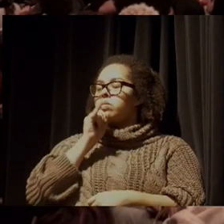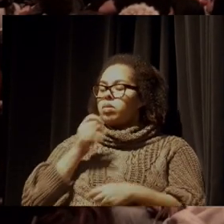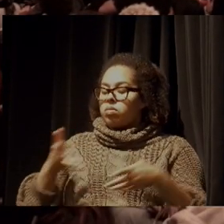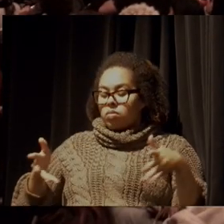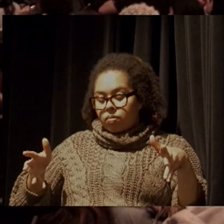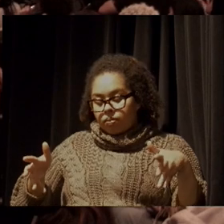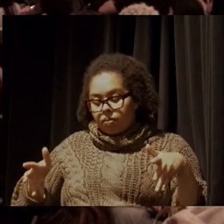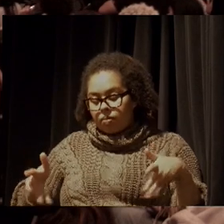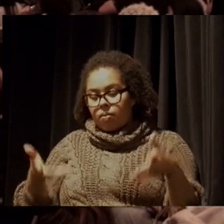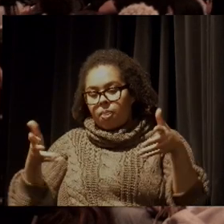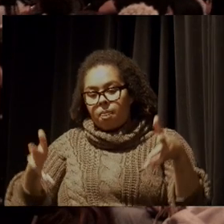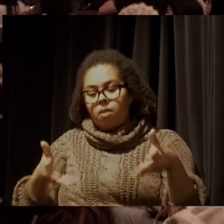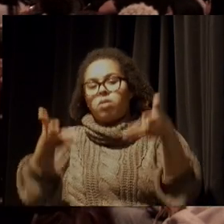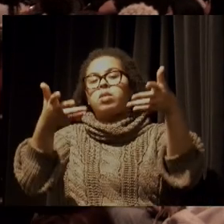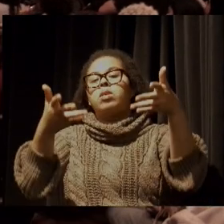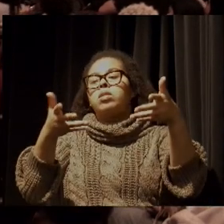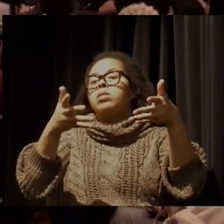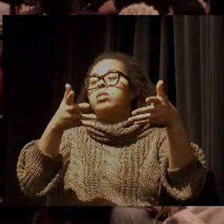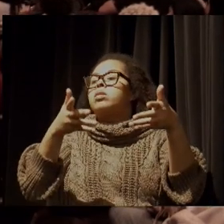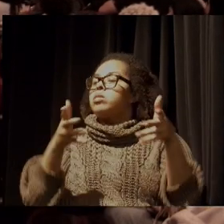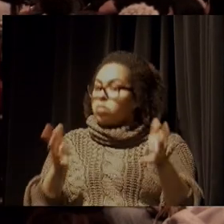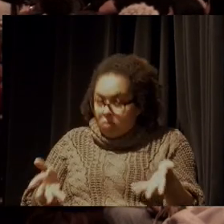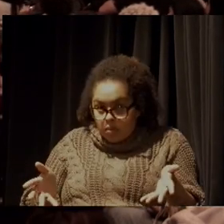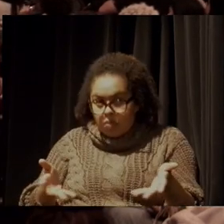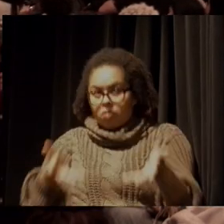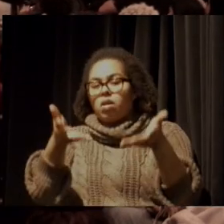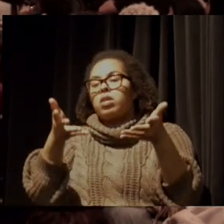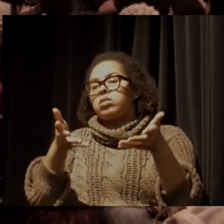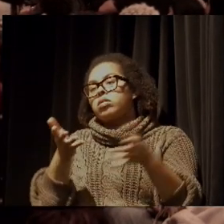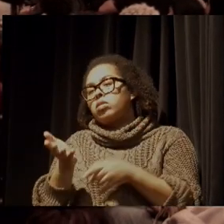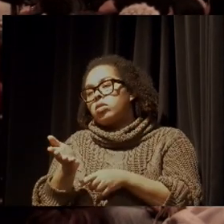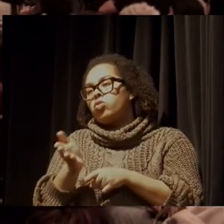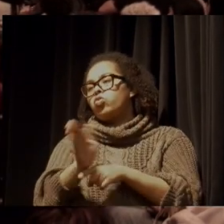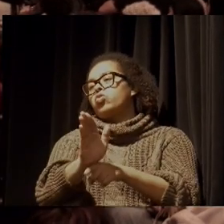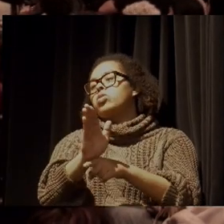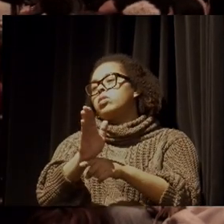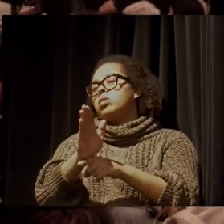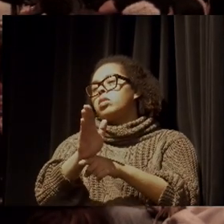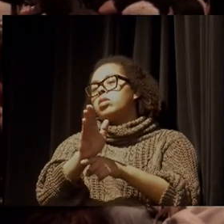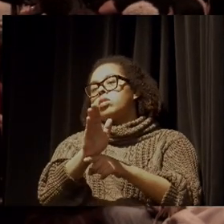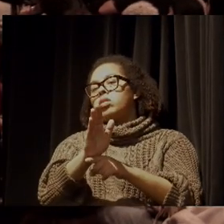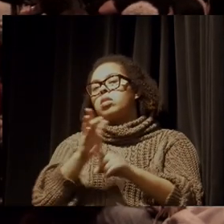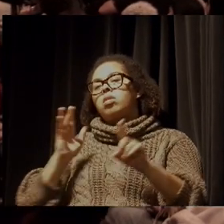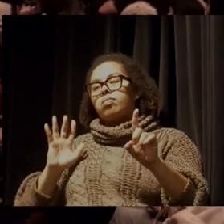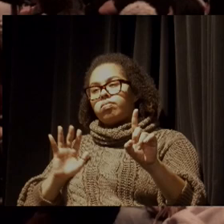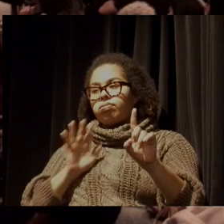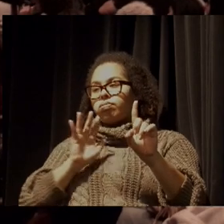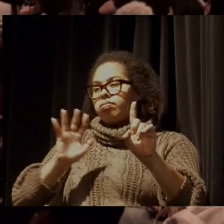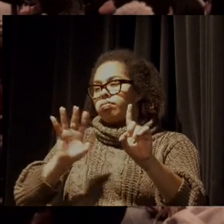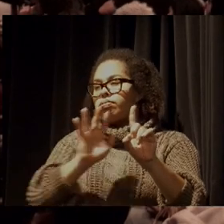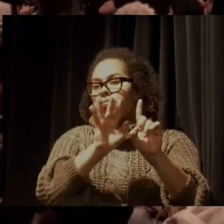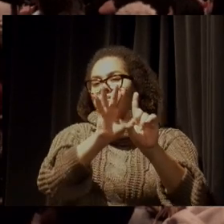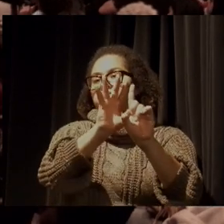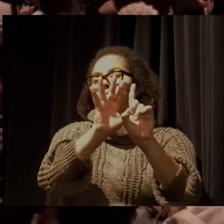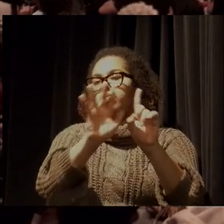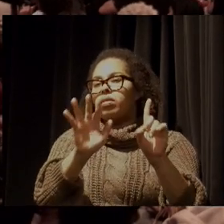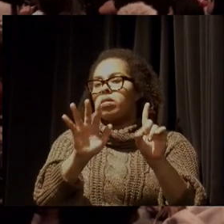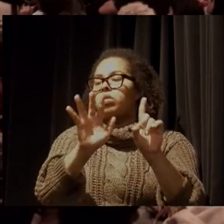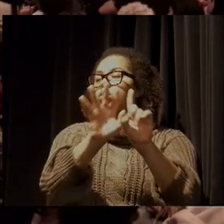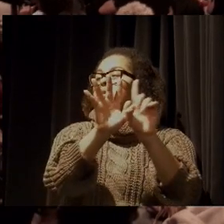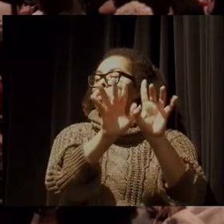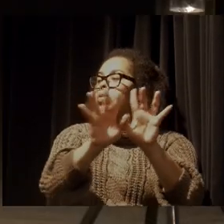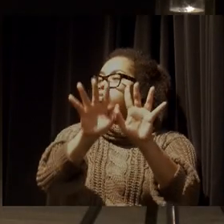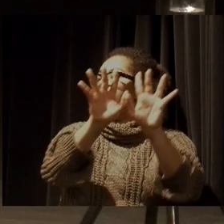impulsionando quem está na luta, quem está na linha de frente, e se juntando, inclusive, também. Então, acho que se